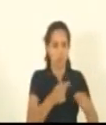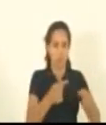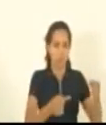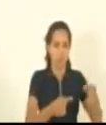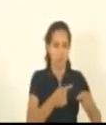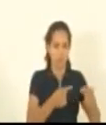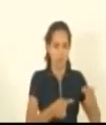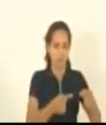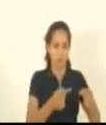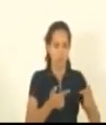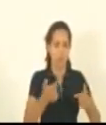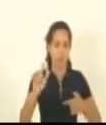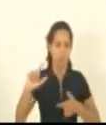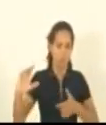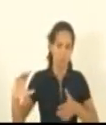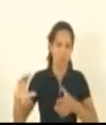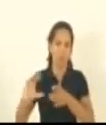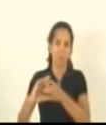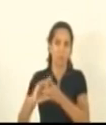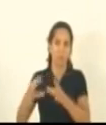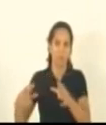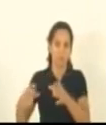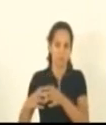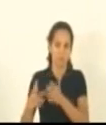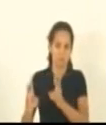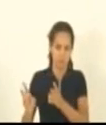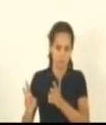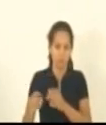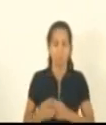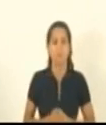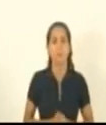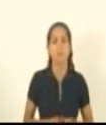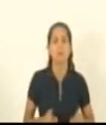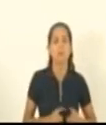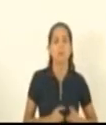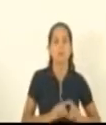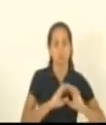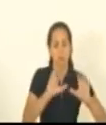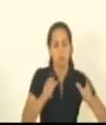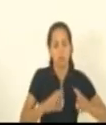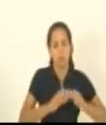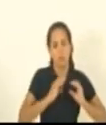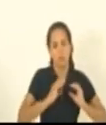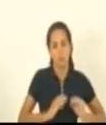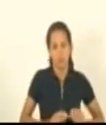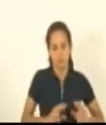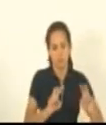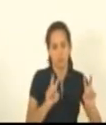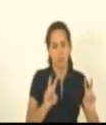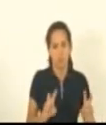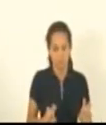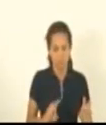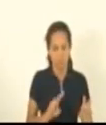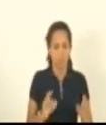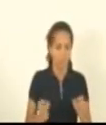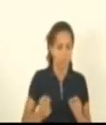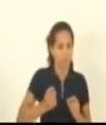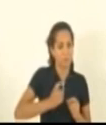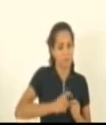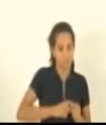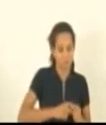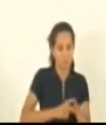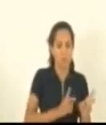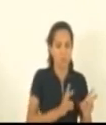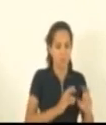com outra comissão permanente a cidadania o tema cidadania volta a ser tratado